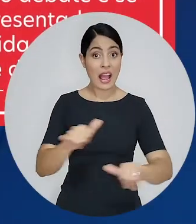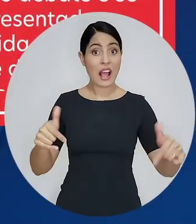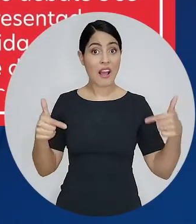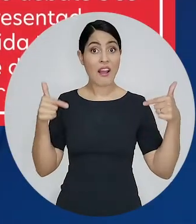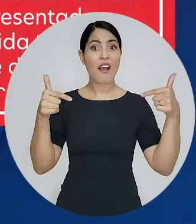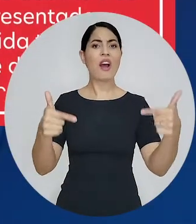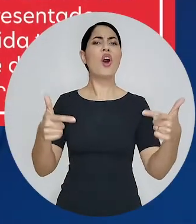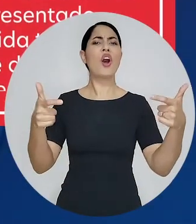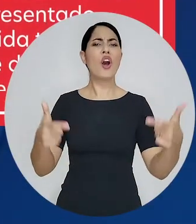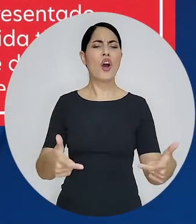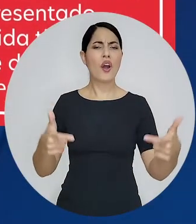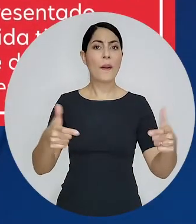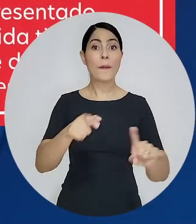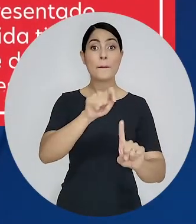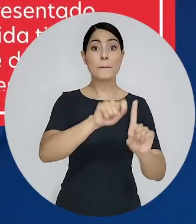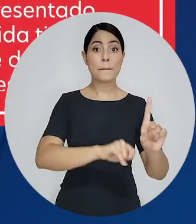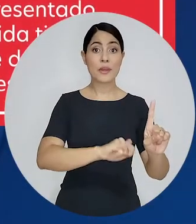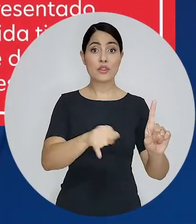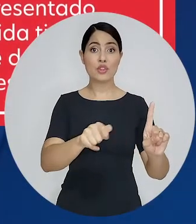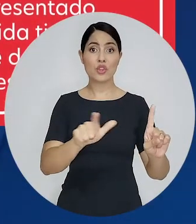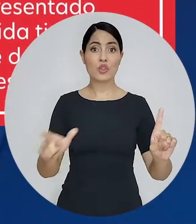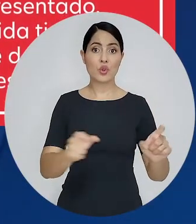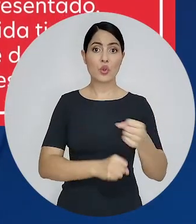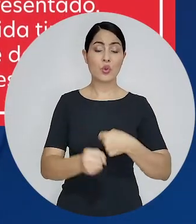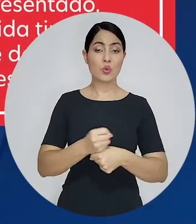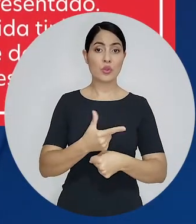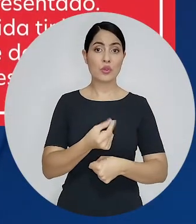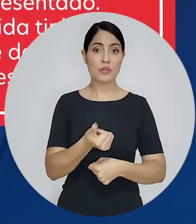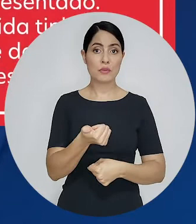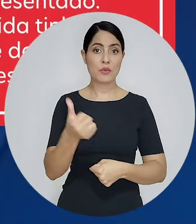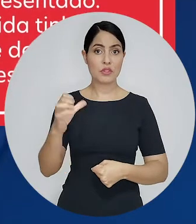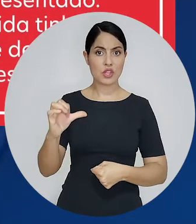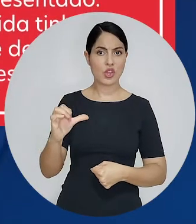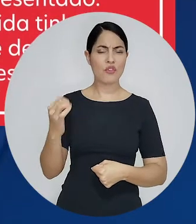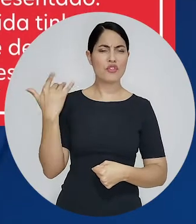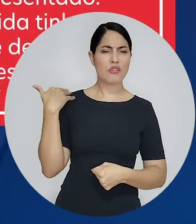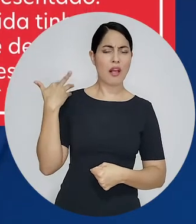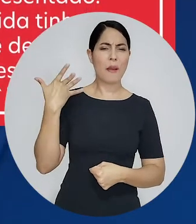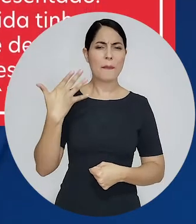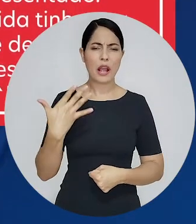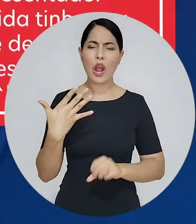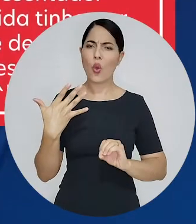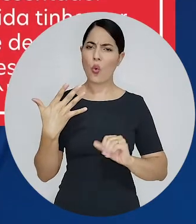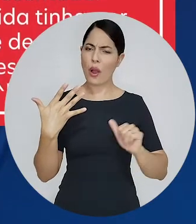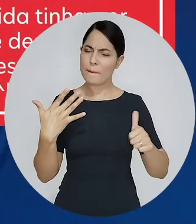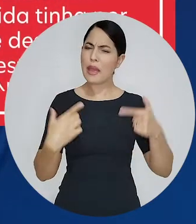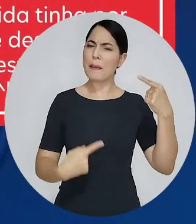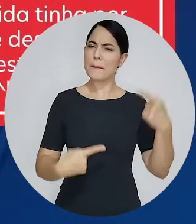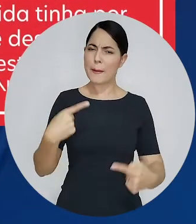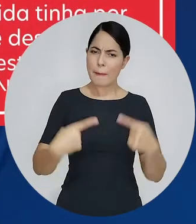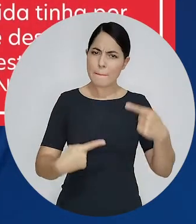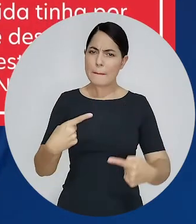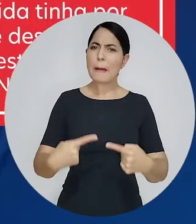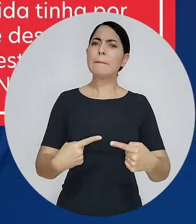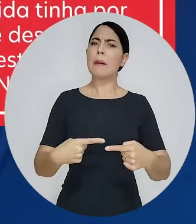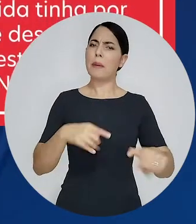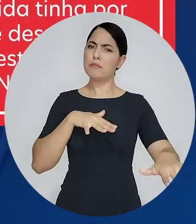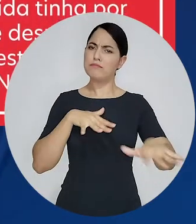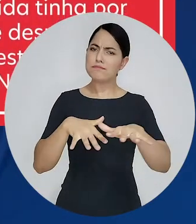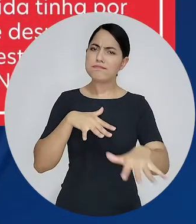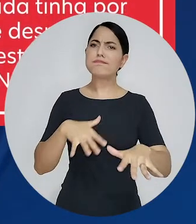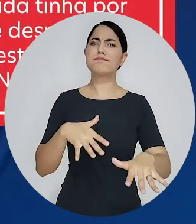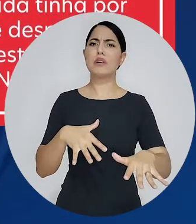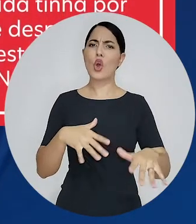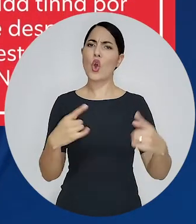destacou que a medida foi entregue ao Congresso Nacional em julho de 2019 e a OAB desde então realizou intenso